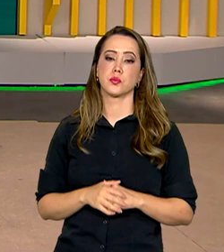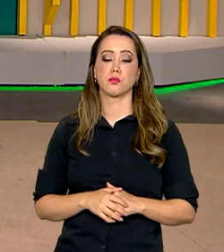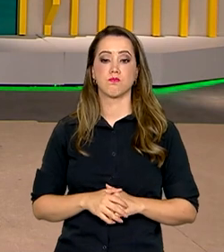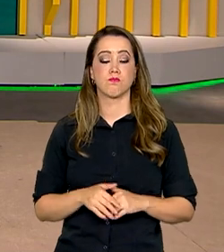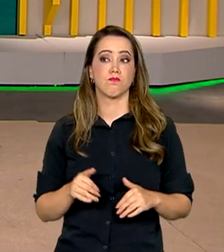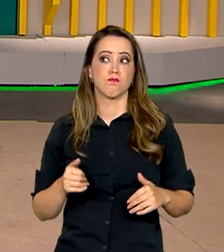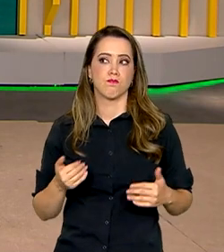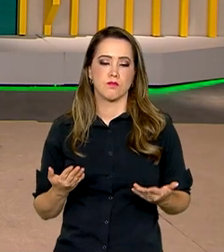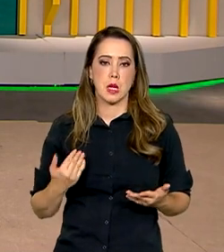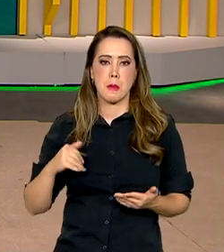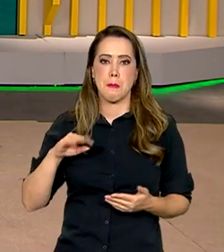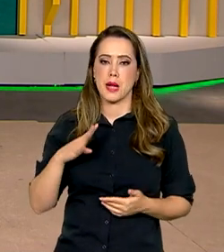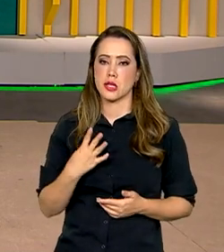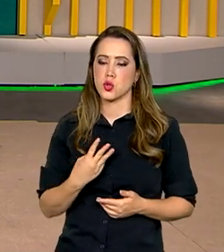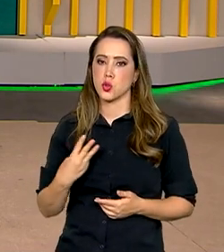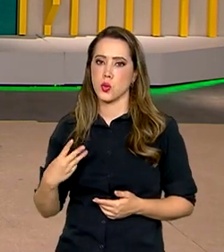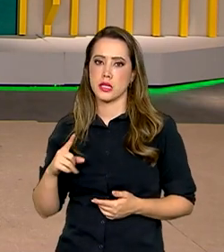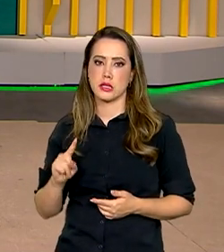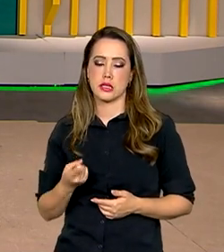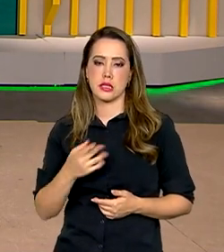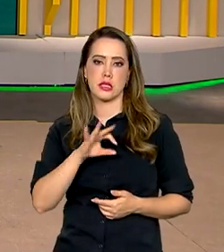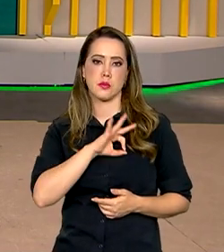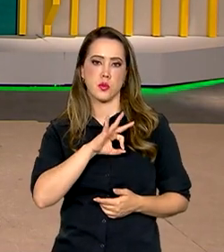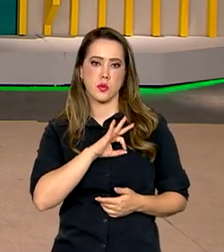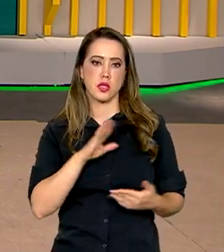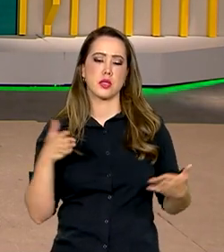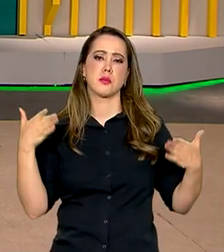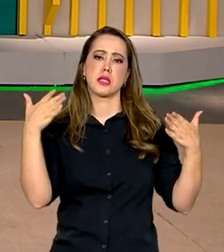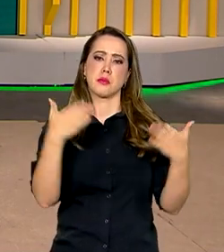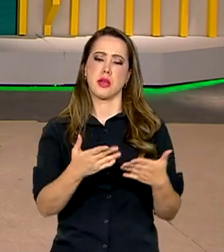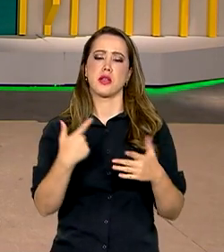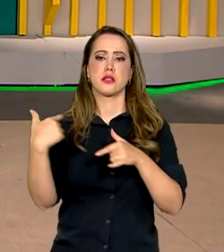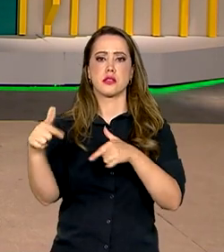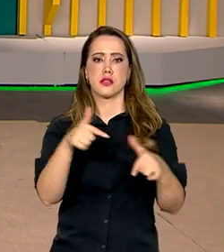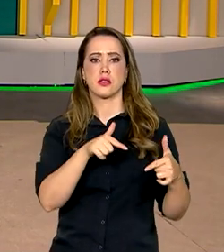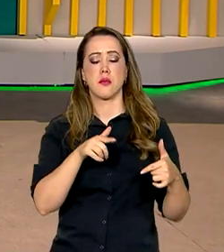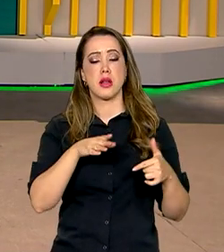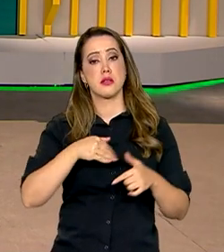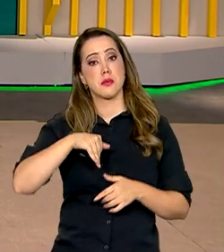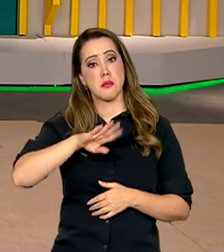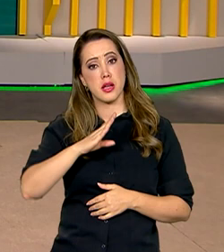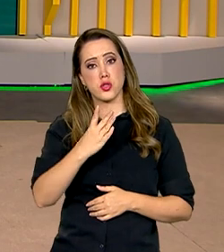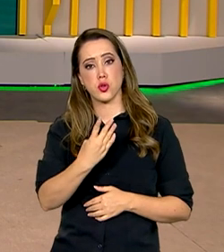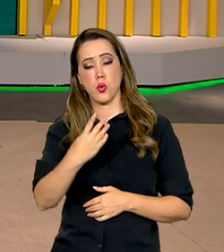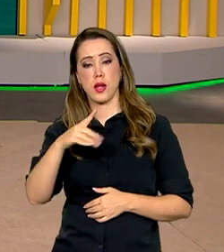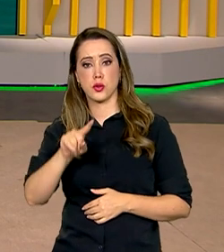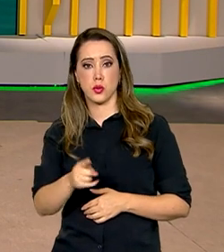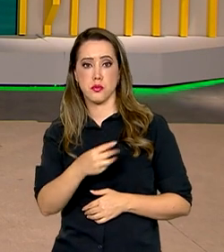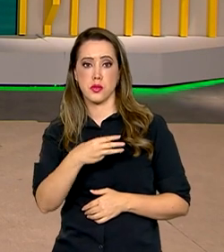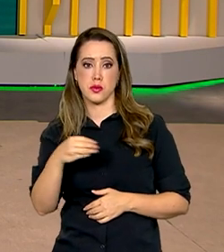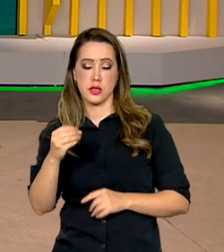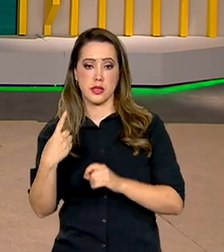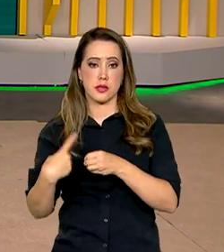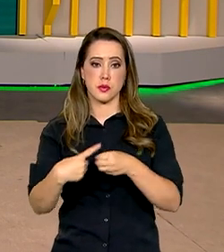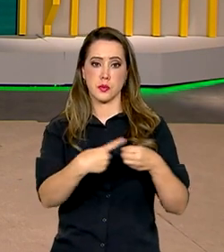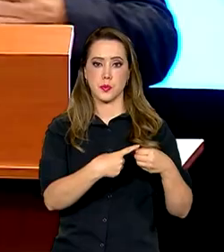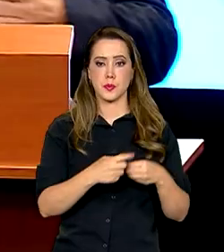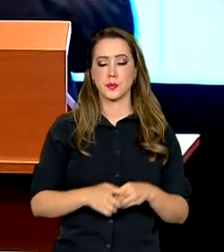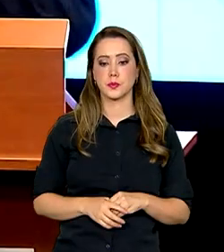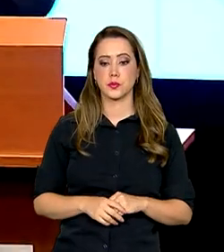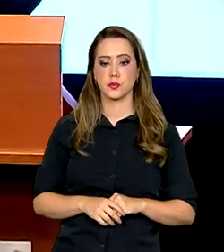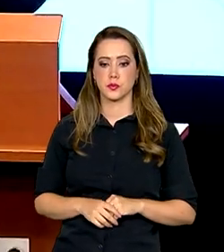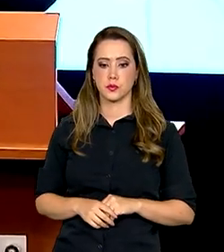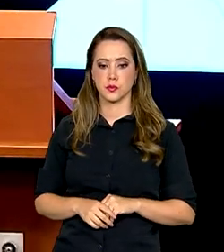Roberto, mais de 43 mil policiais participaram desse trabalho em mais de 4.300 municípios.